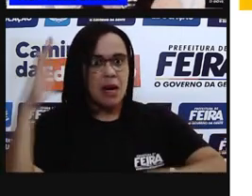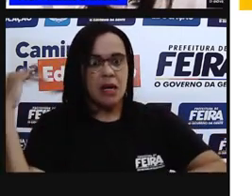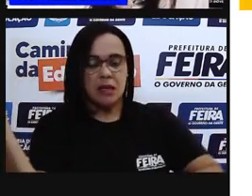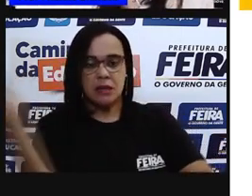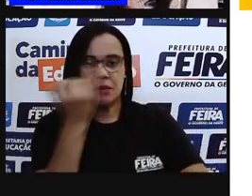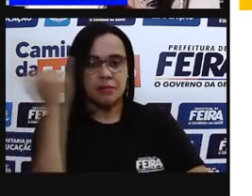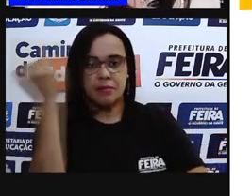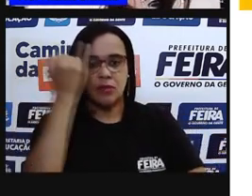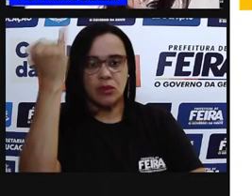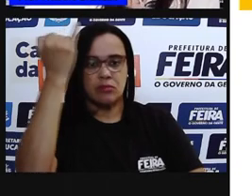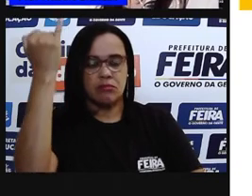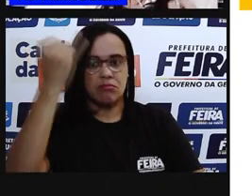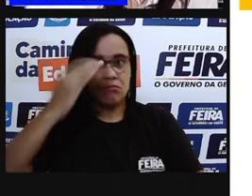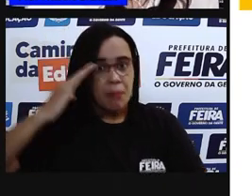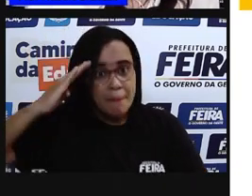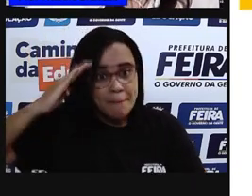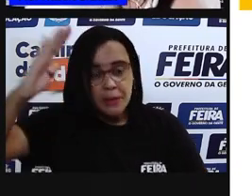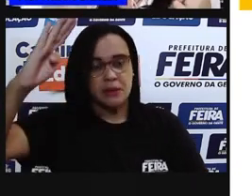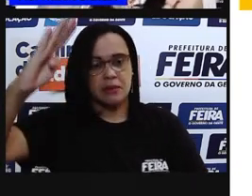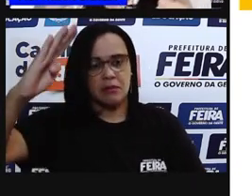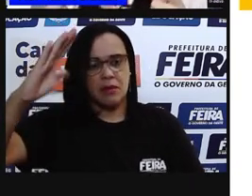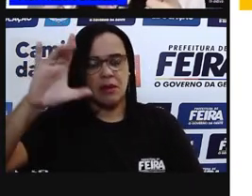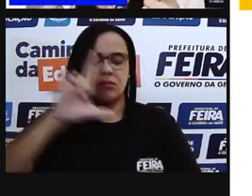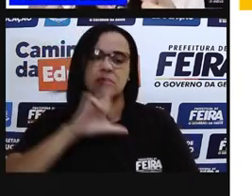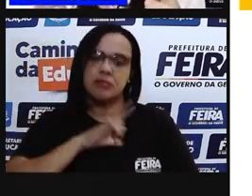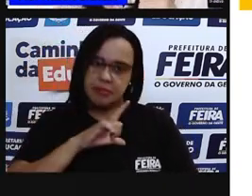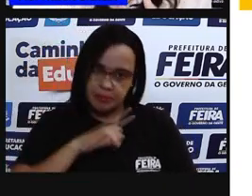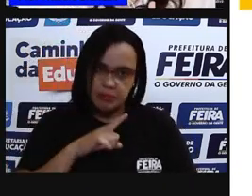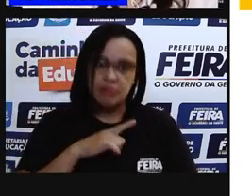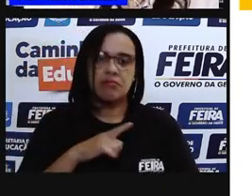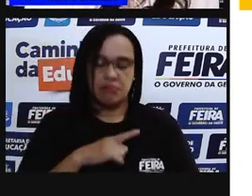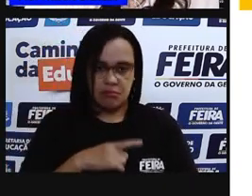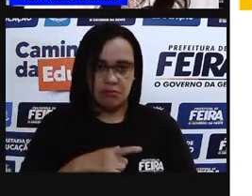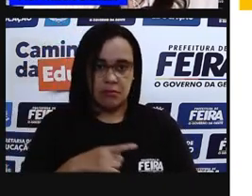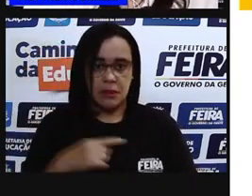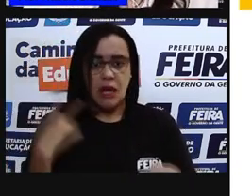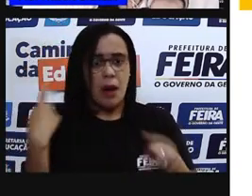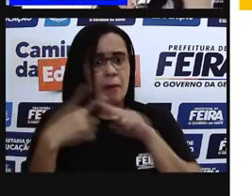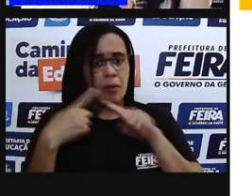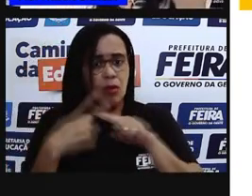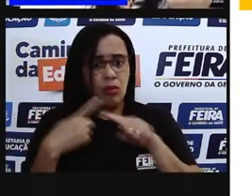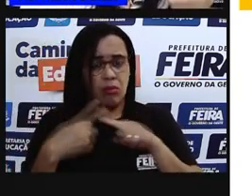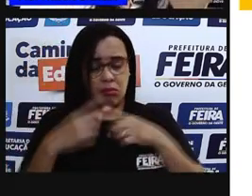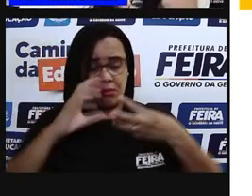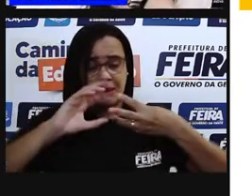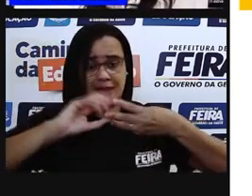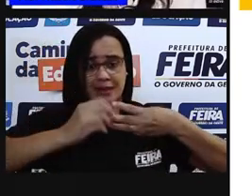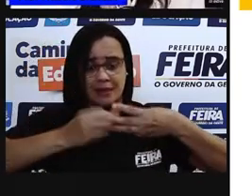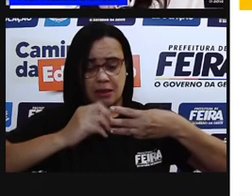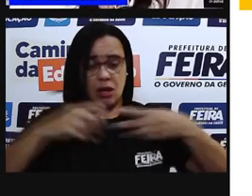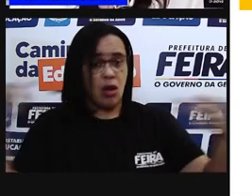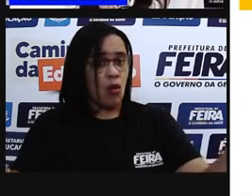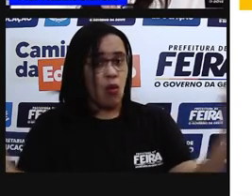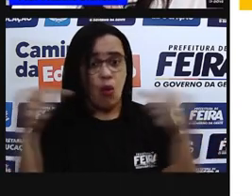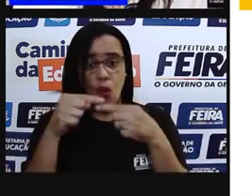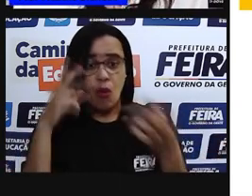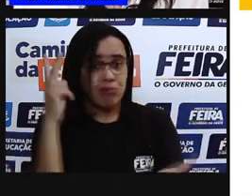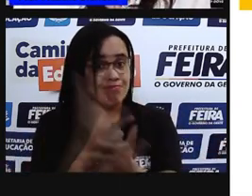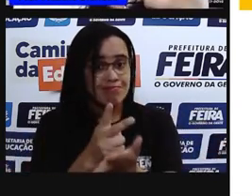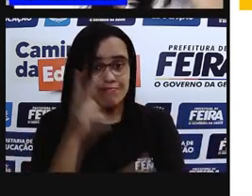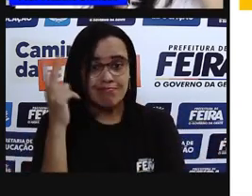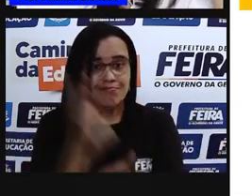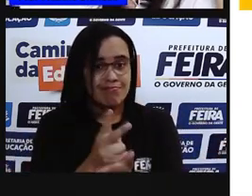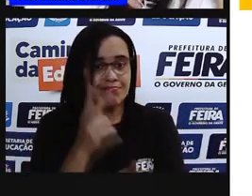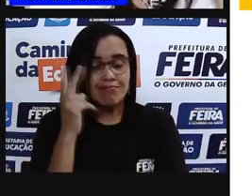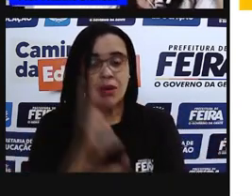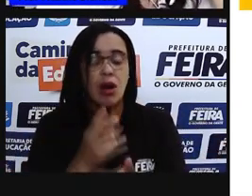consiga considerar um ser vivo, vivo, para que ele tenha pelo menos uma célula. Ok?